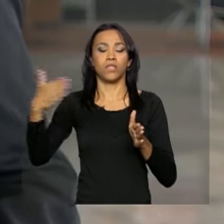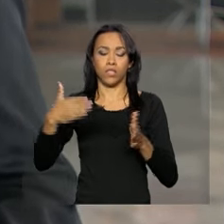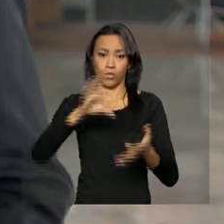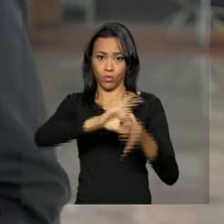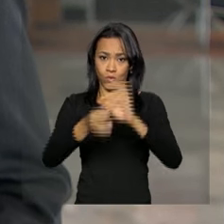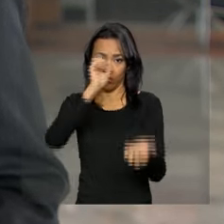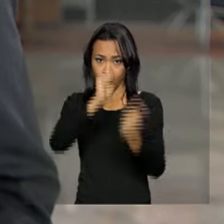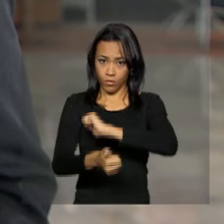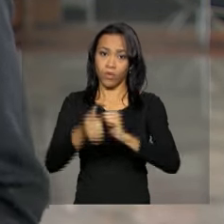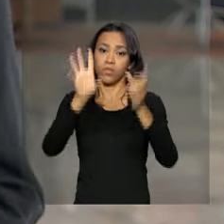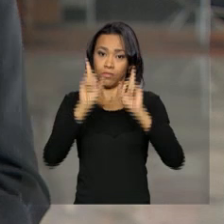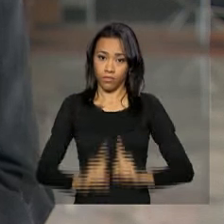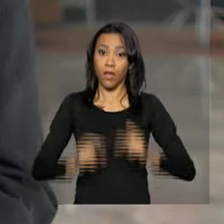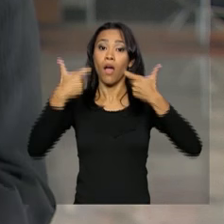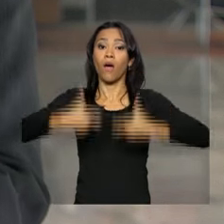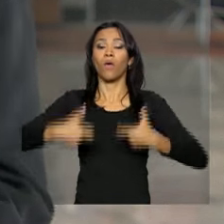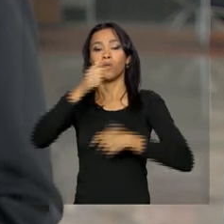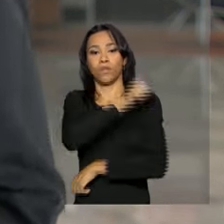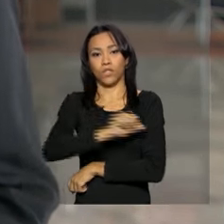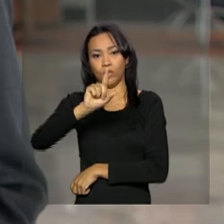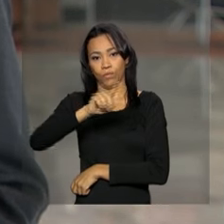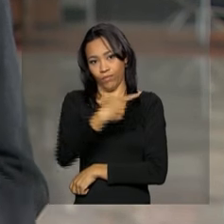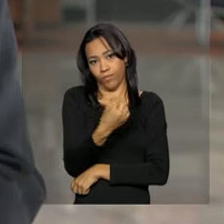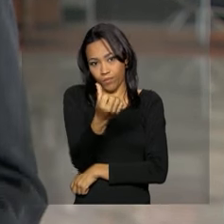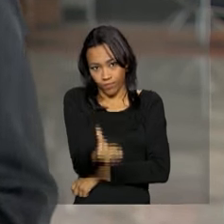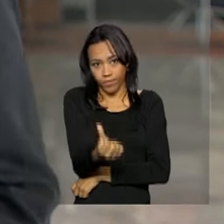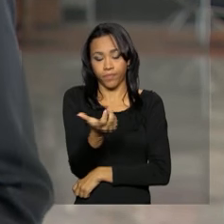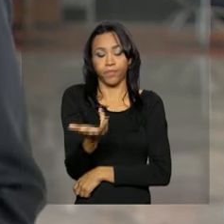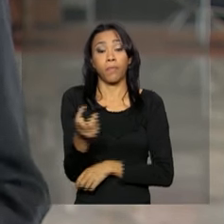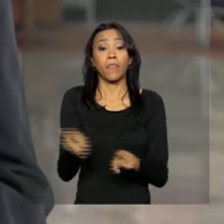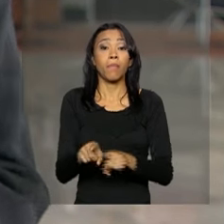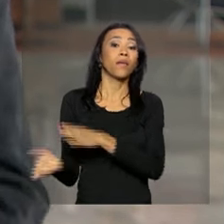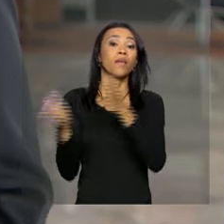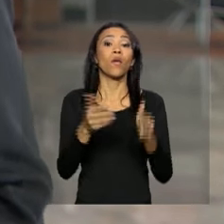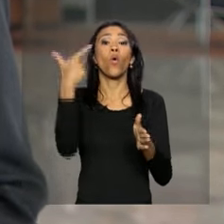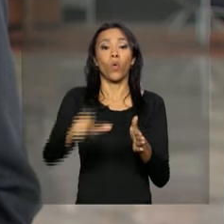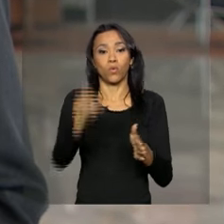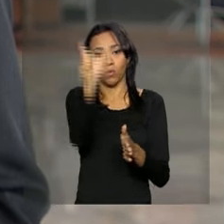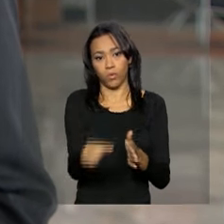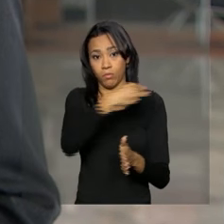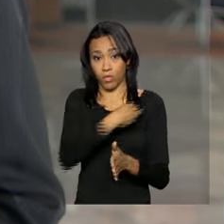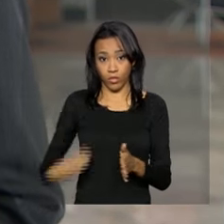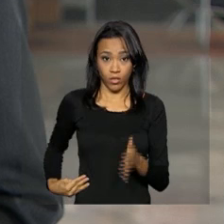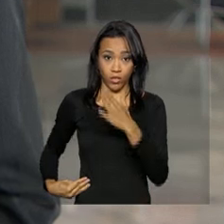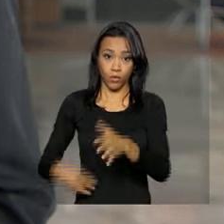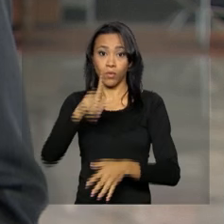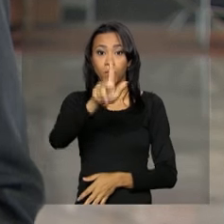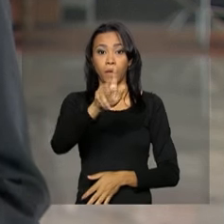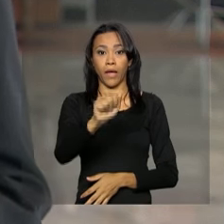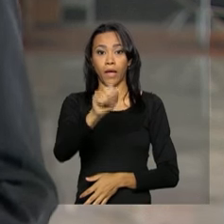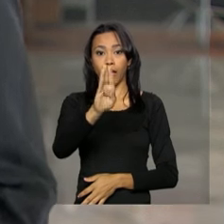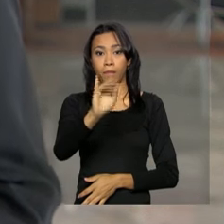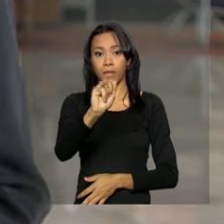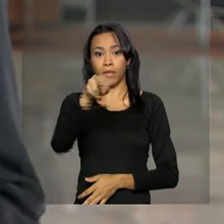Olímpicos e Paralímpicos no Rio de Janeiro. Sobre o ministro, agora o ministro-chefe do gabinete pessoal da Presidência